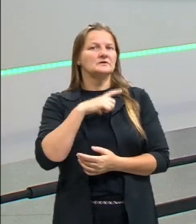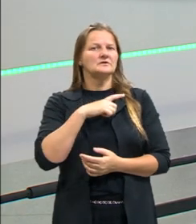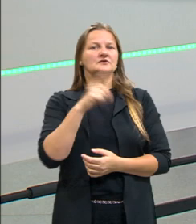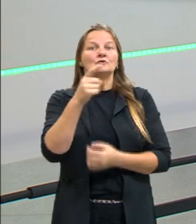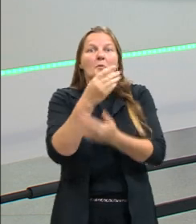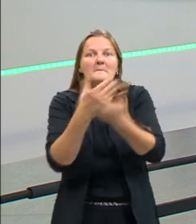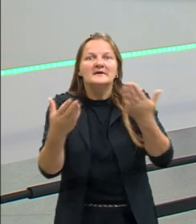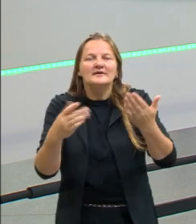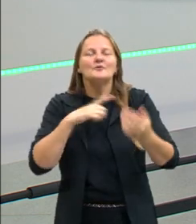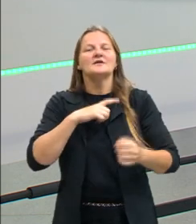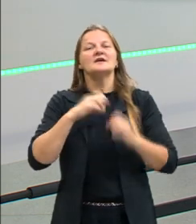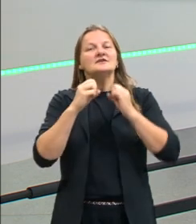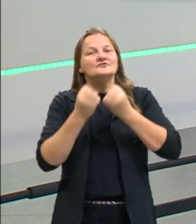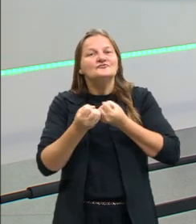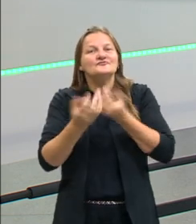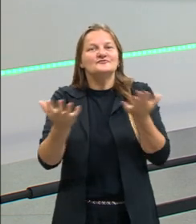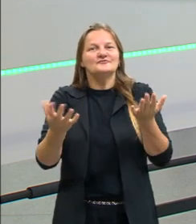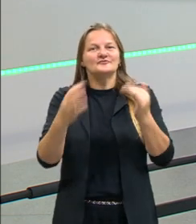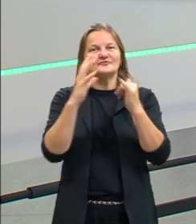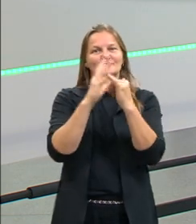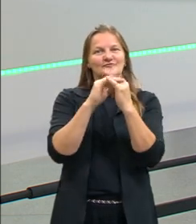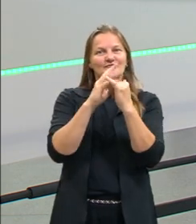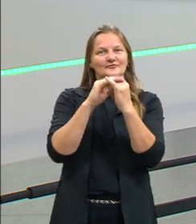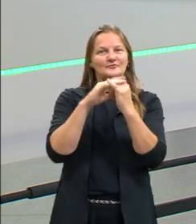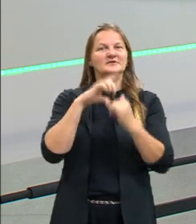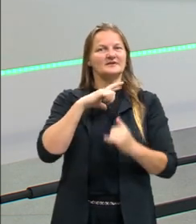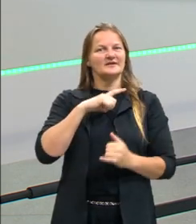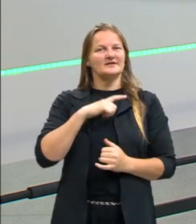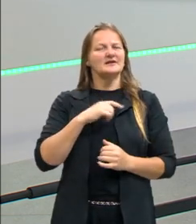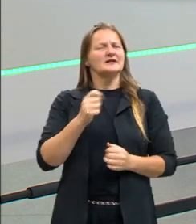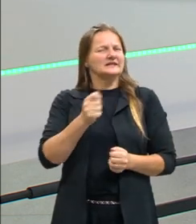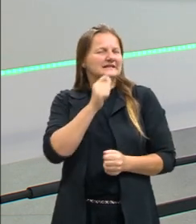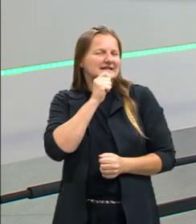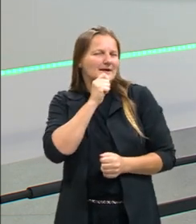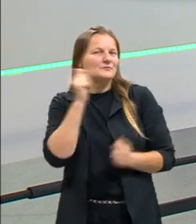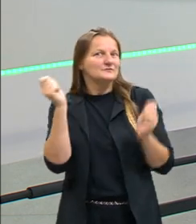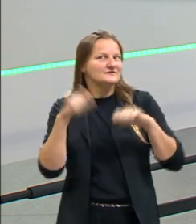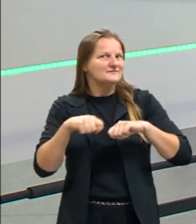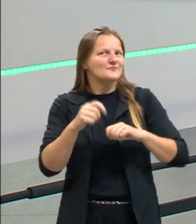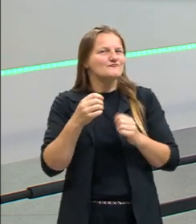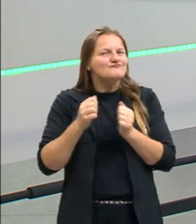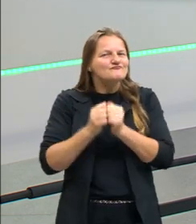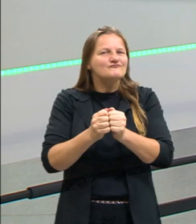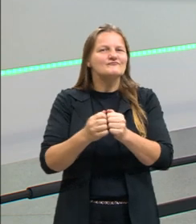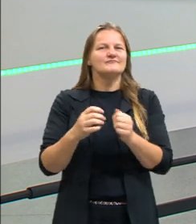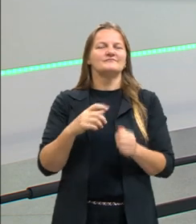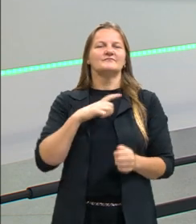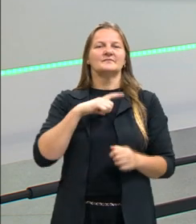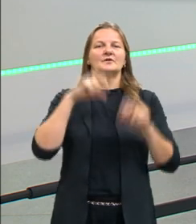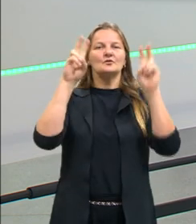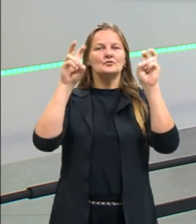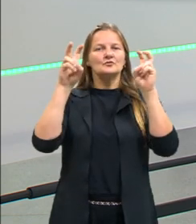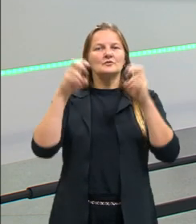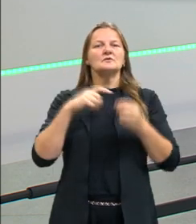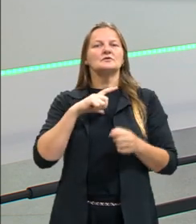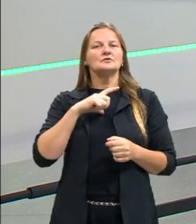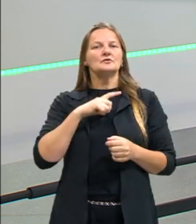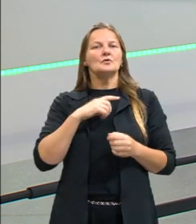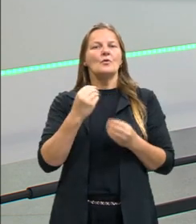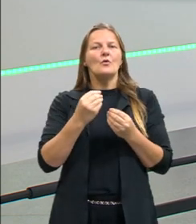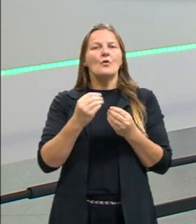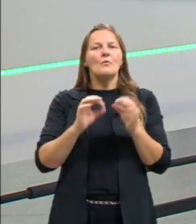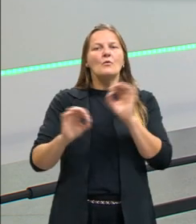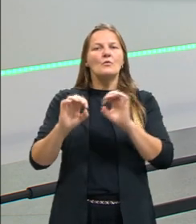perdeu, está lá disponível no nosso canal do YouTube, ainda dá tempo de acompanhar. A gente trabalhou bastante com essa parte da